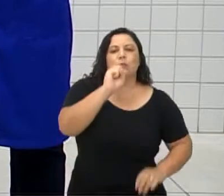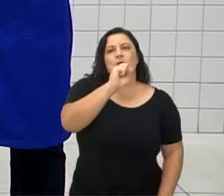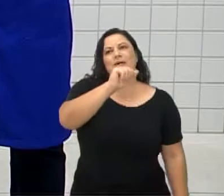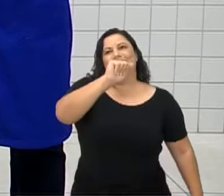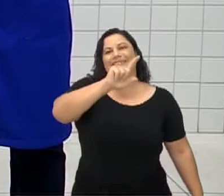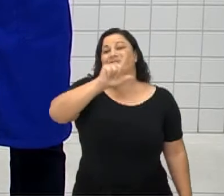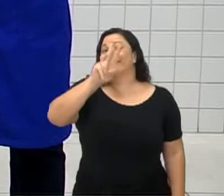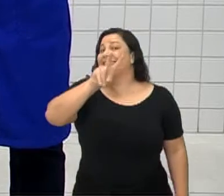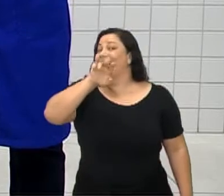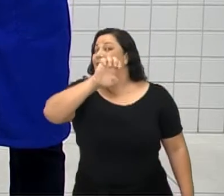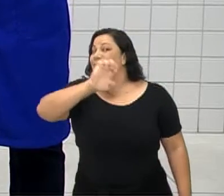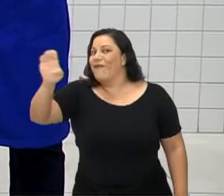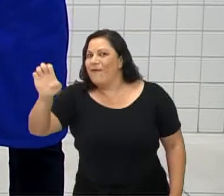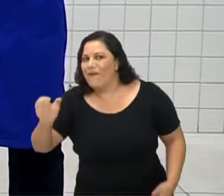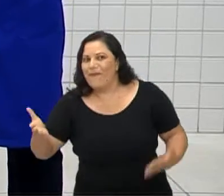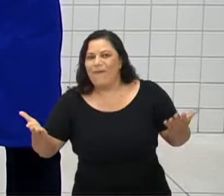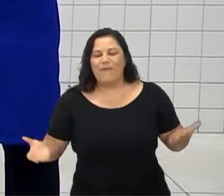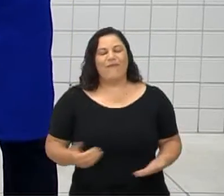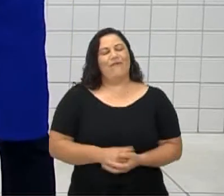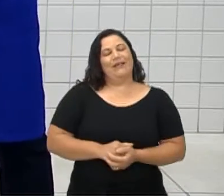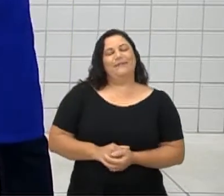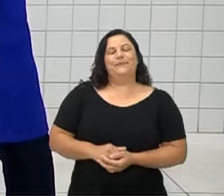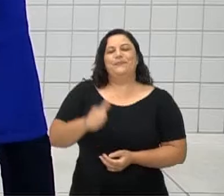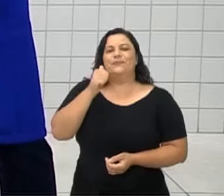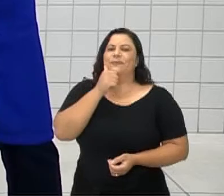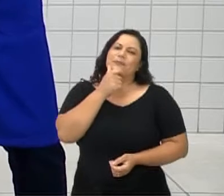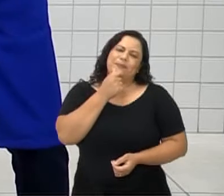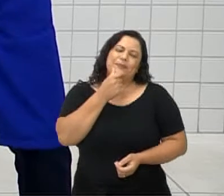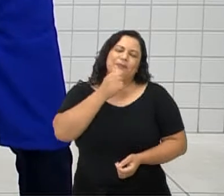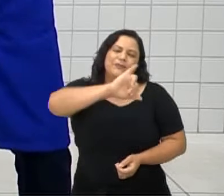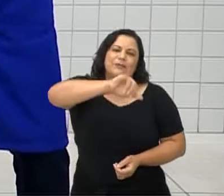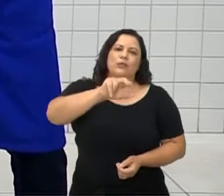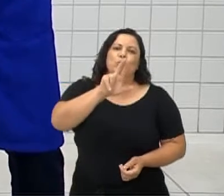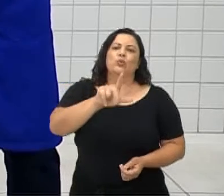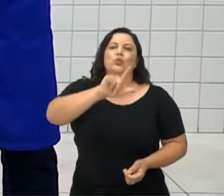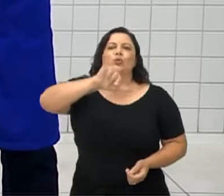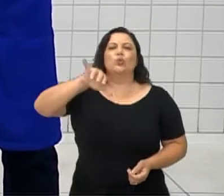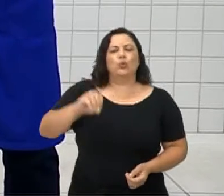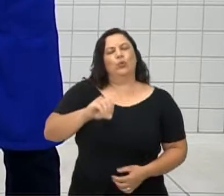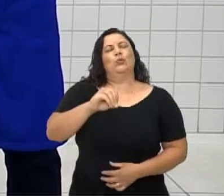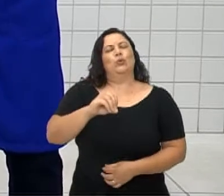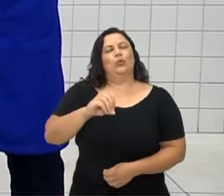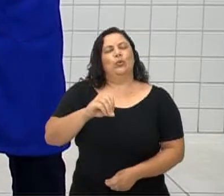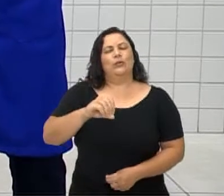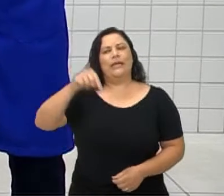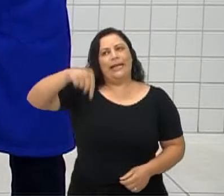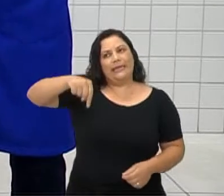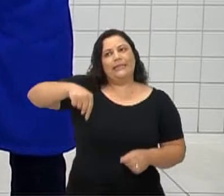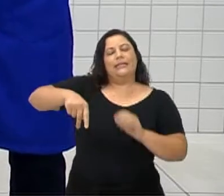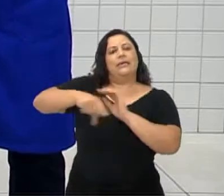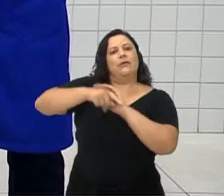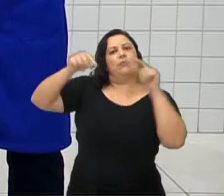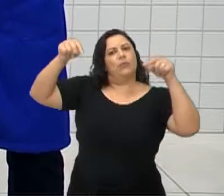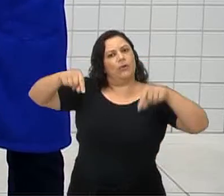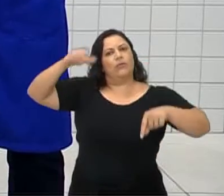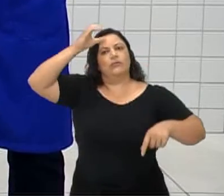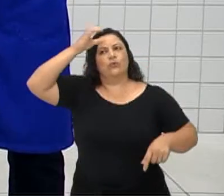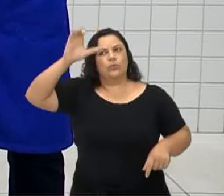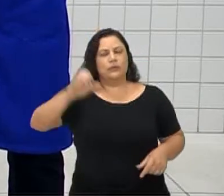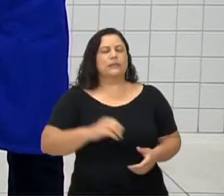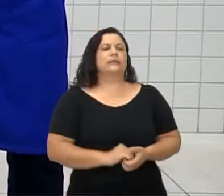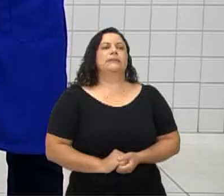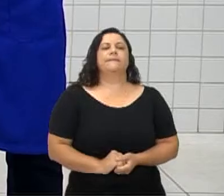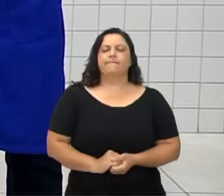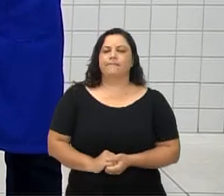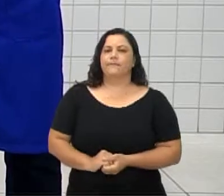um aluno do colégio Júlio Mesquita, aqui de Curitiba. O Caio, da cidade de Santa